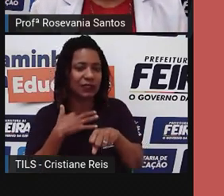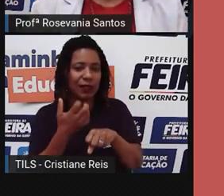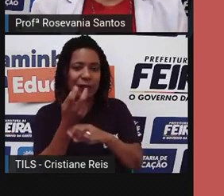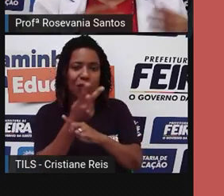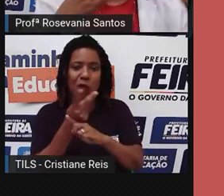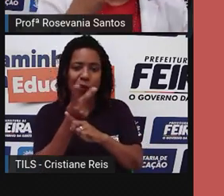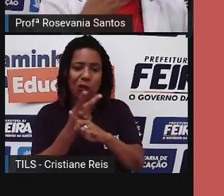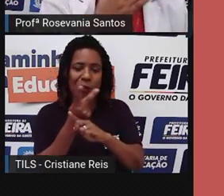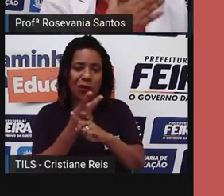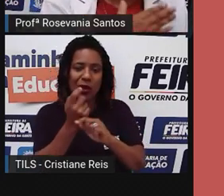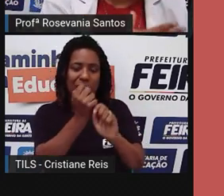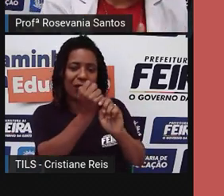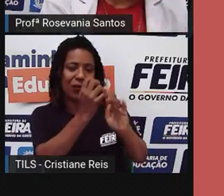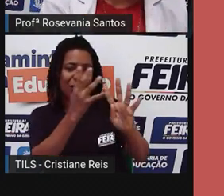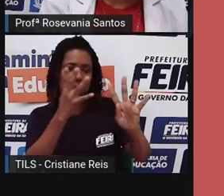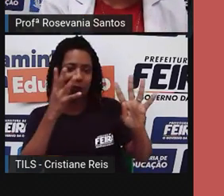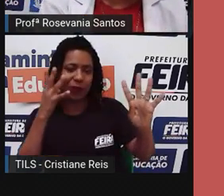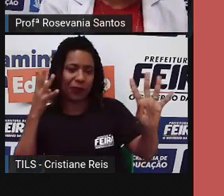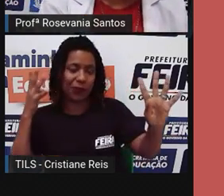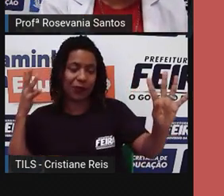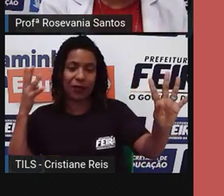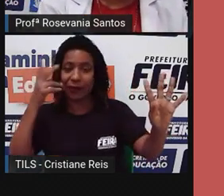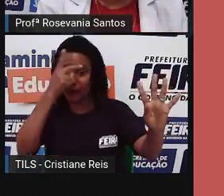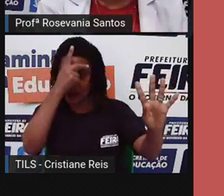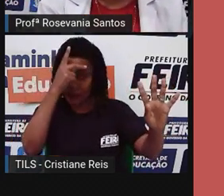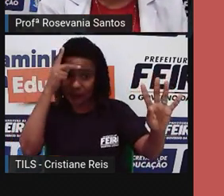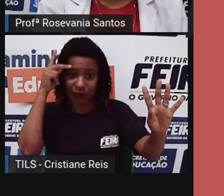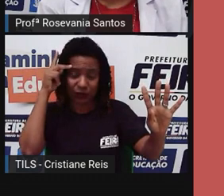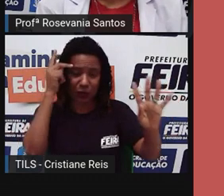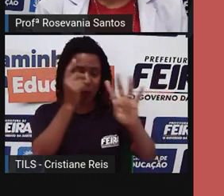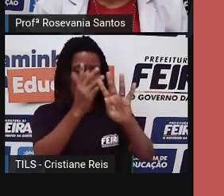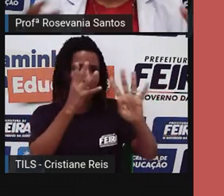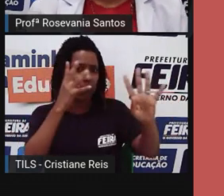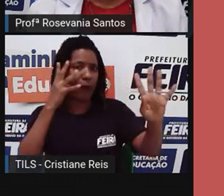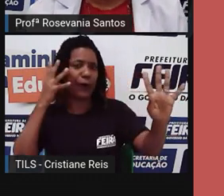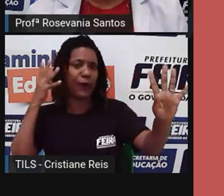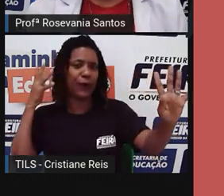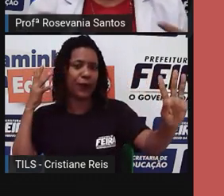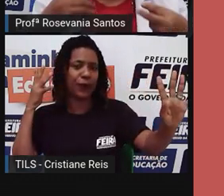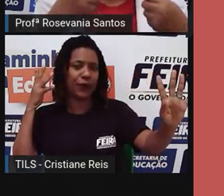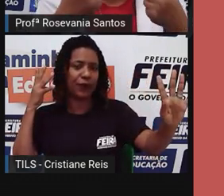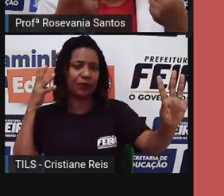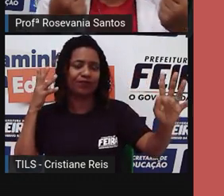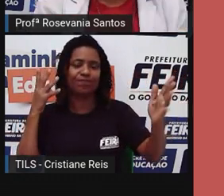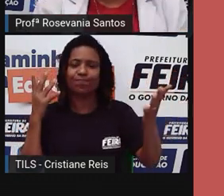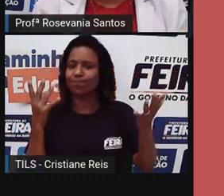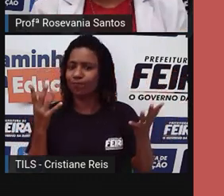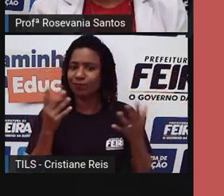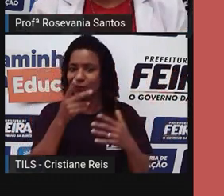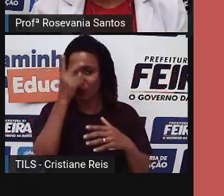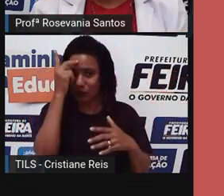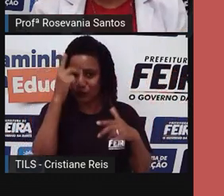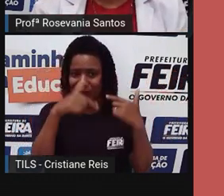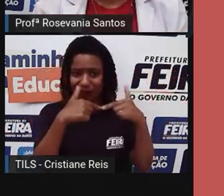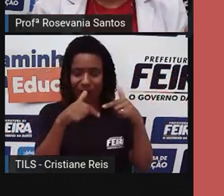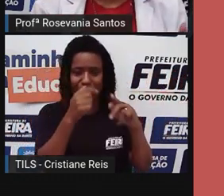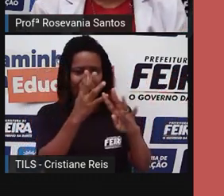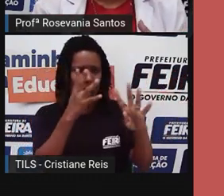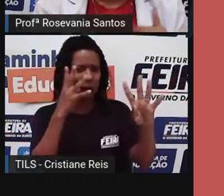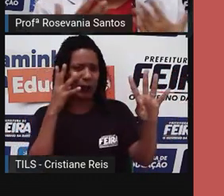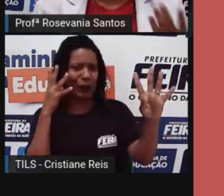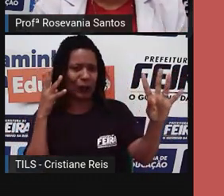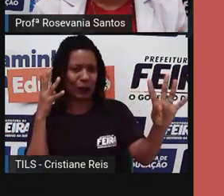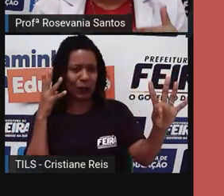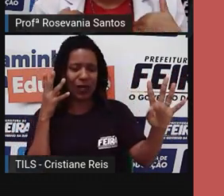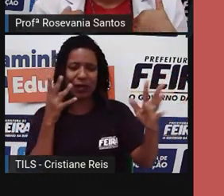sabe que se tem mais gente procurando ali aquele emprego, aquele salário, ele não vai ser tão alto assim. Por quê?